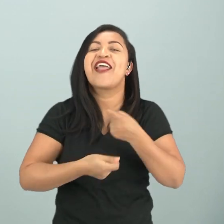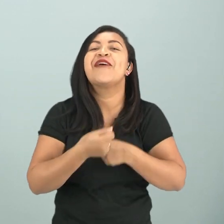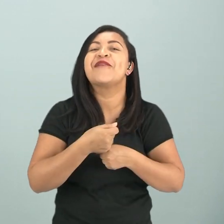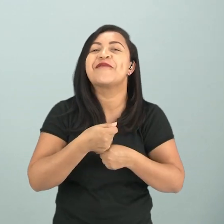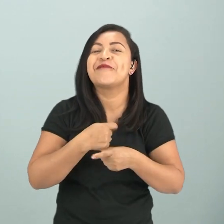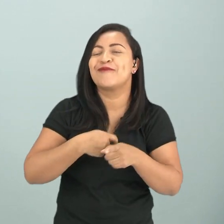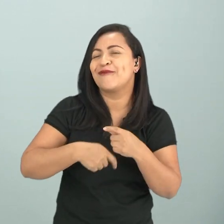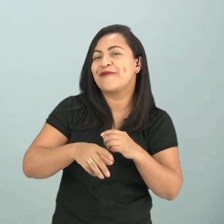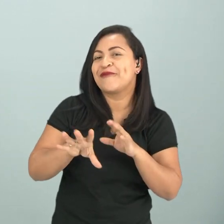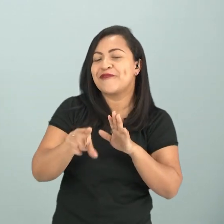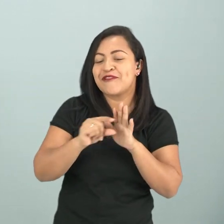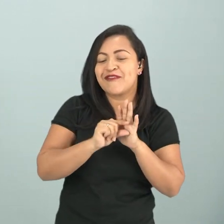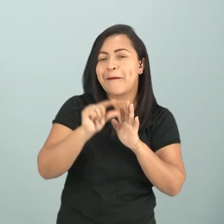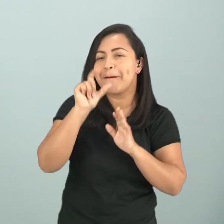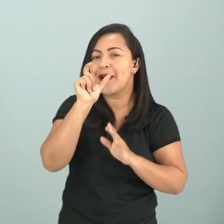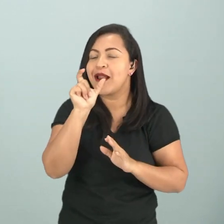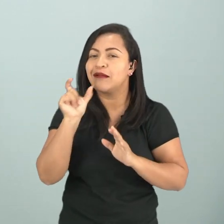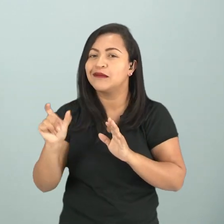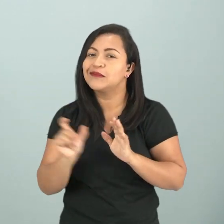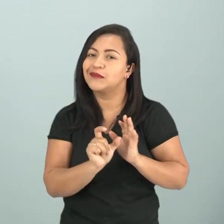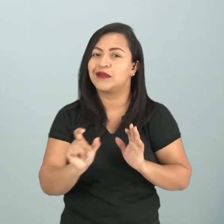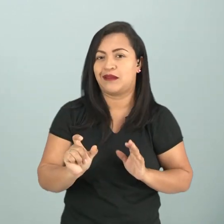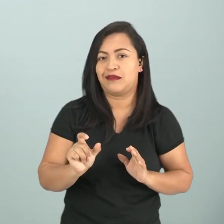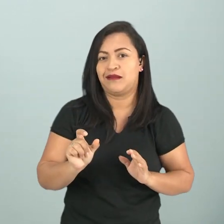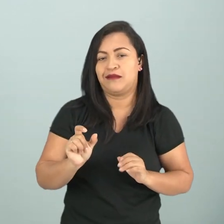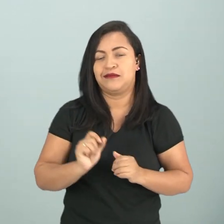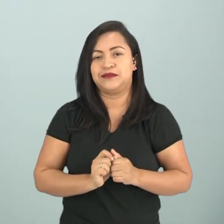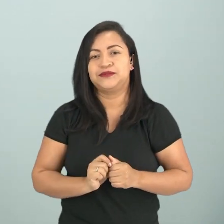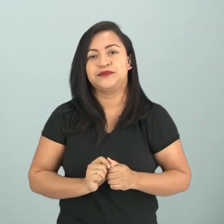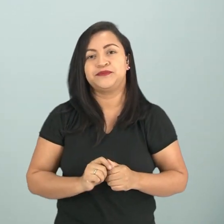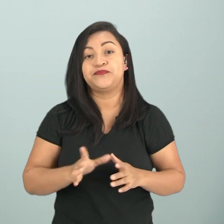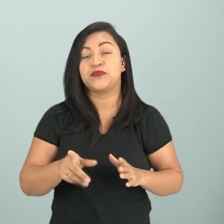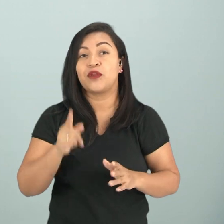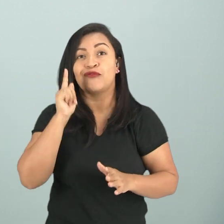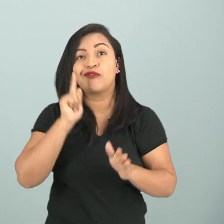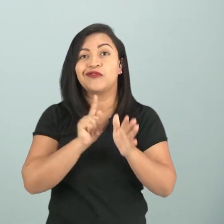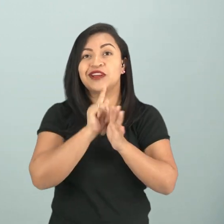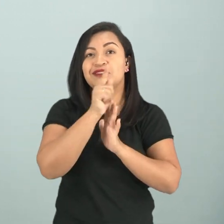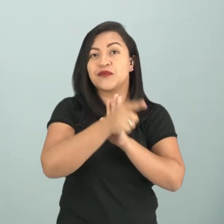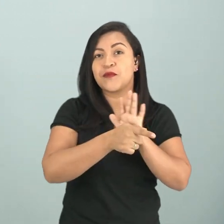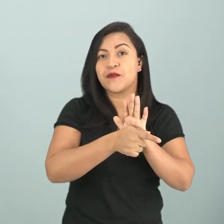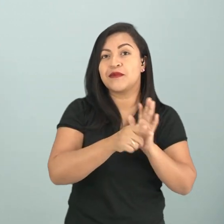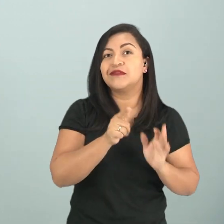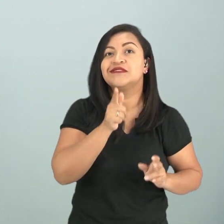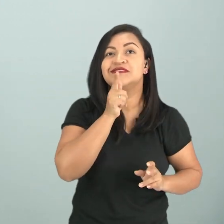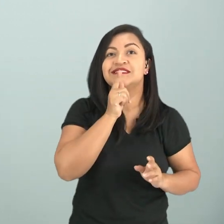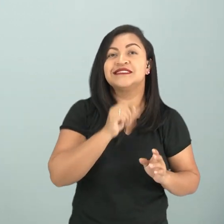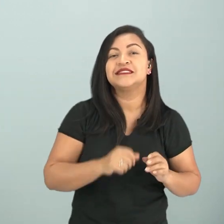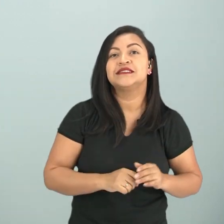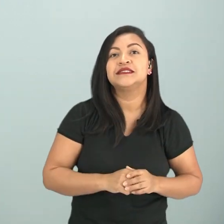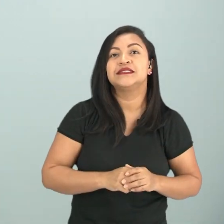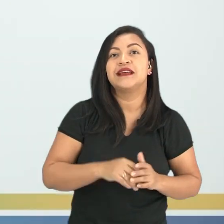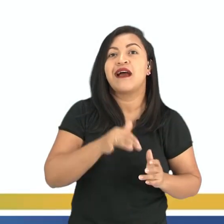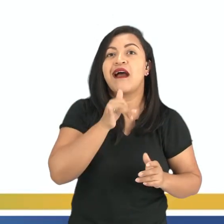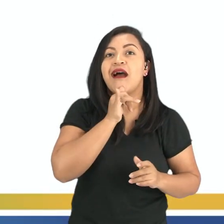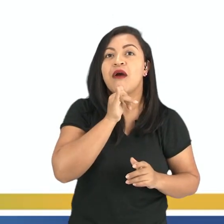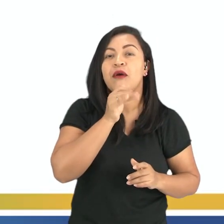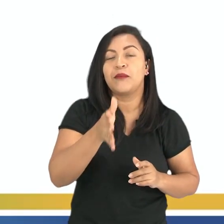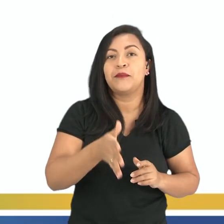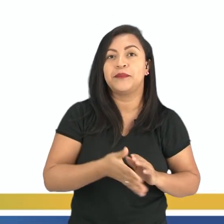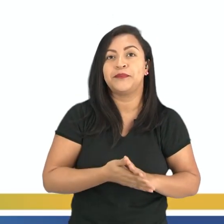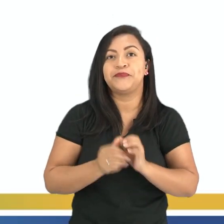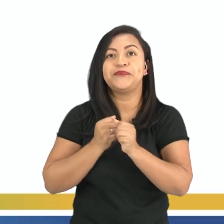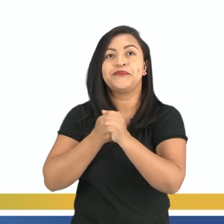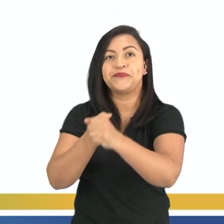Vamos ver o primeiro texto que eu trouxe para vocês do gênero digital. Acompanhem. Olha